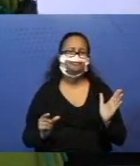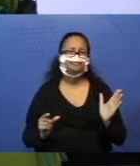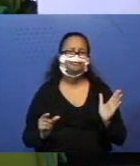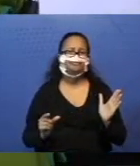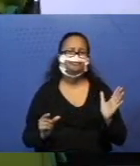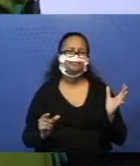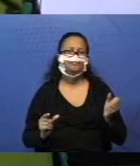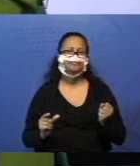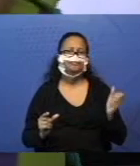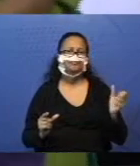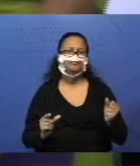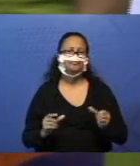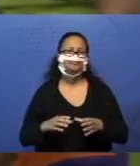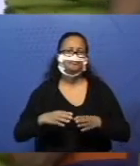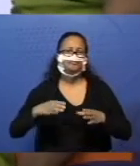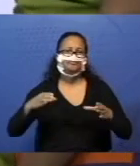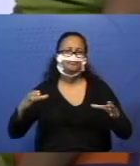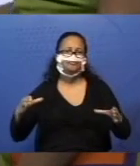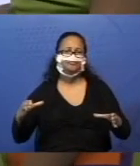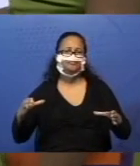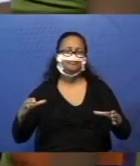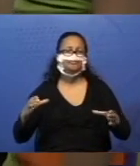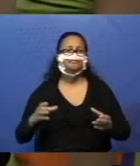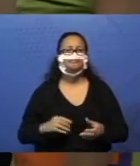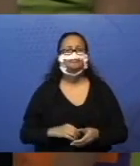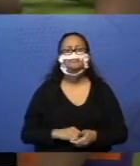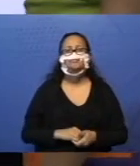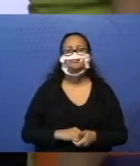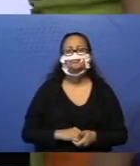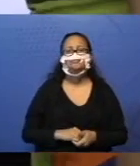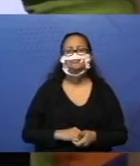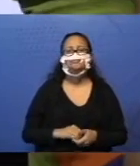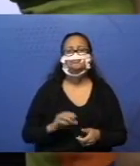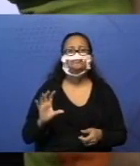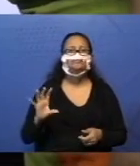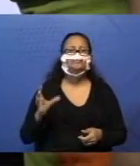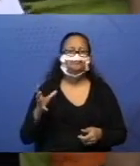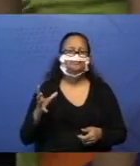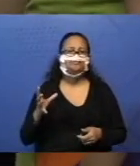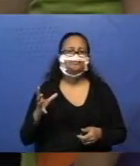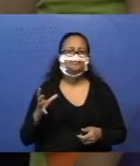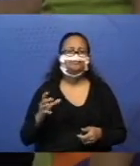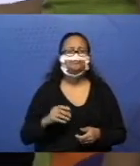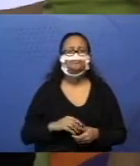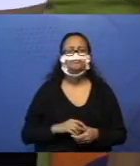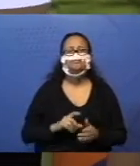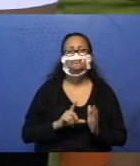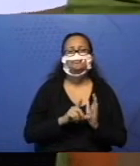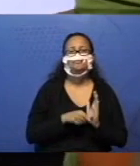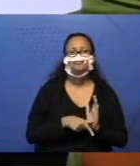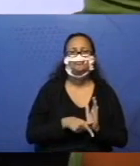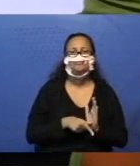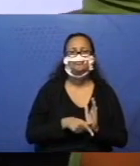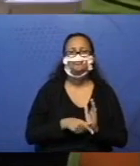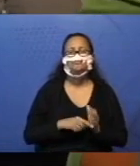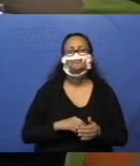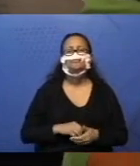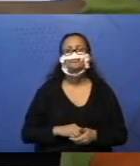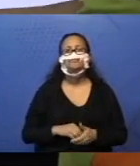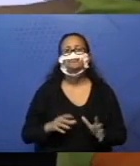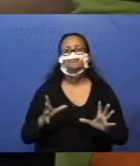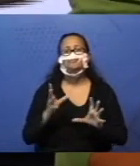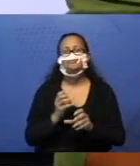branquinho passou a ser a maior parte. É o que vai acontecer daqui pra baixo. Então, vamos pra adição.